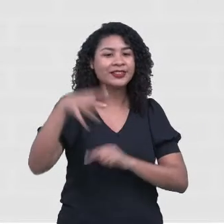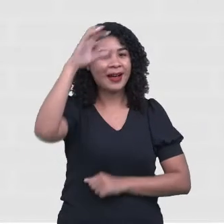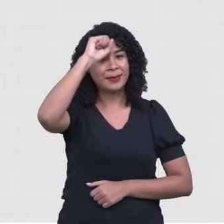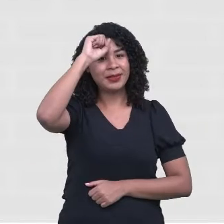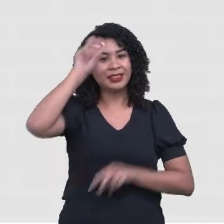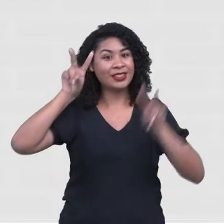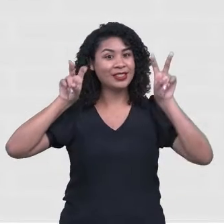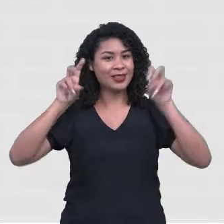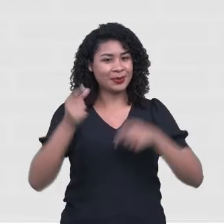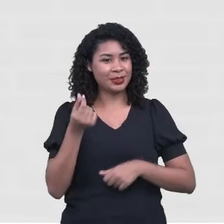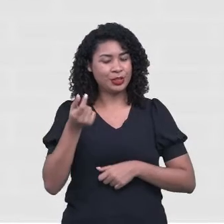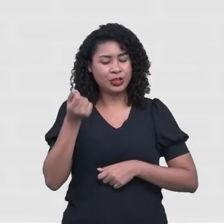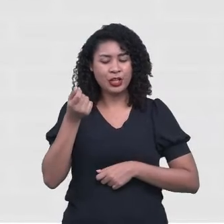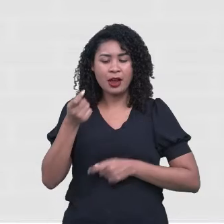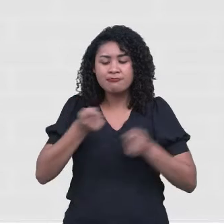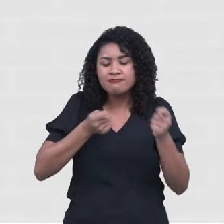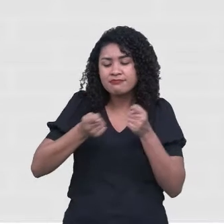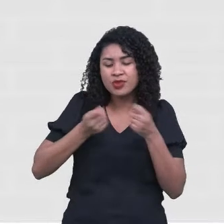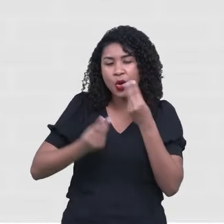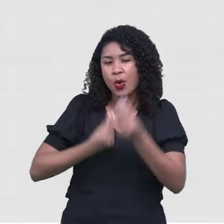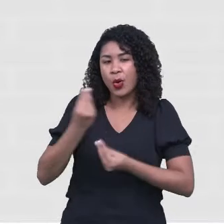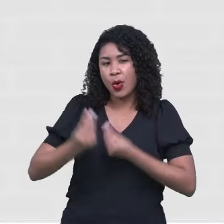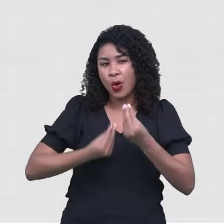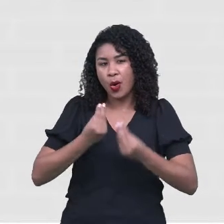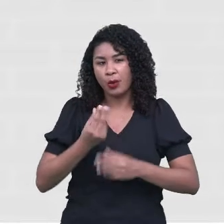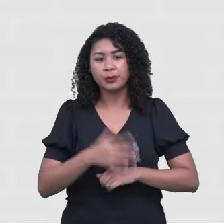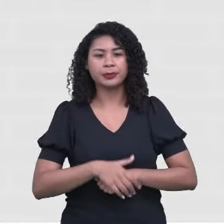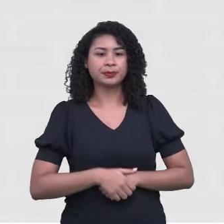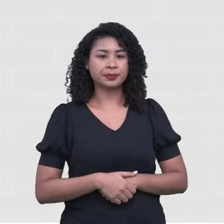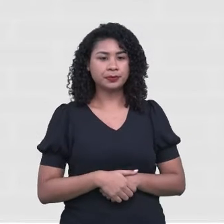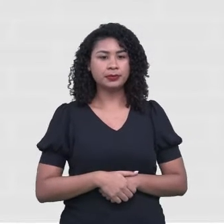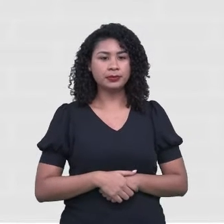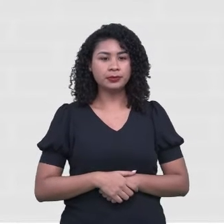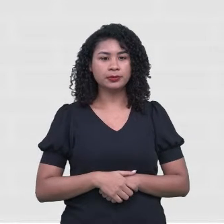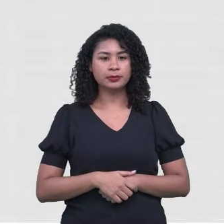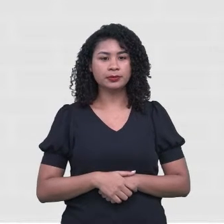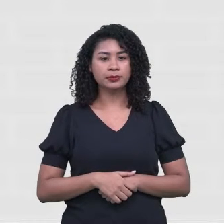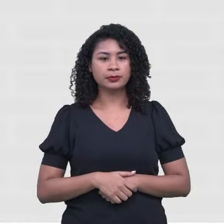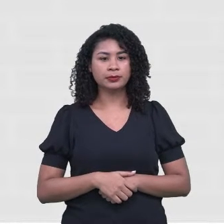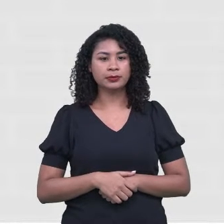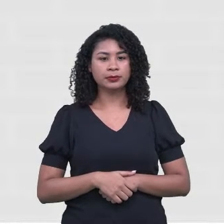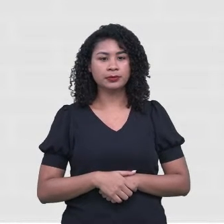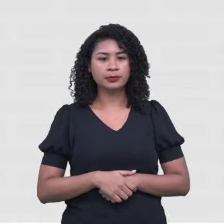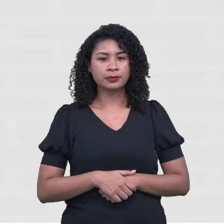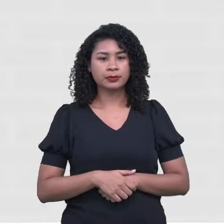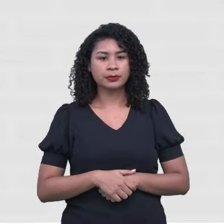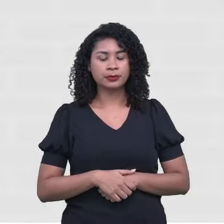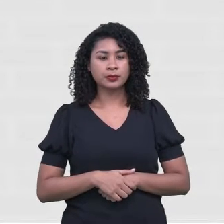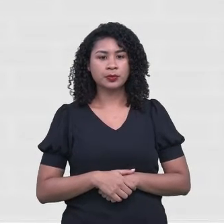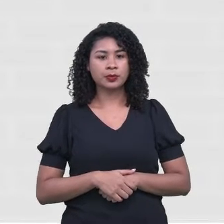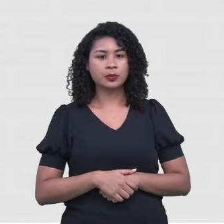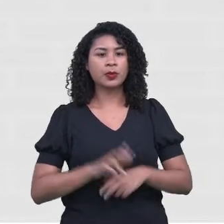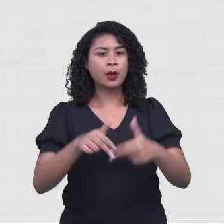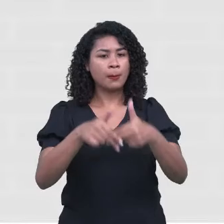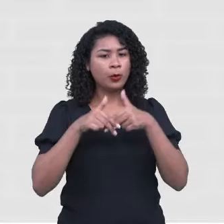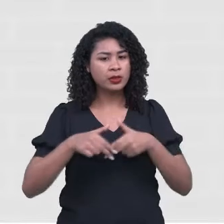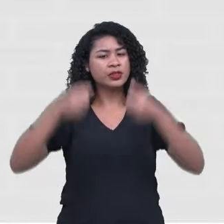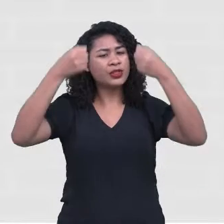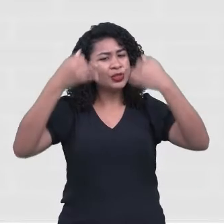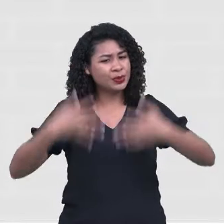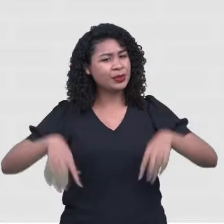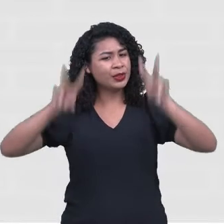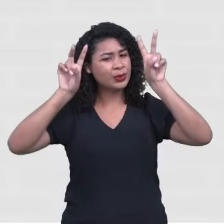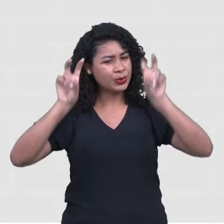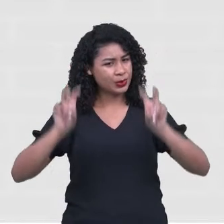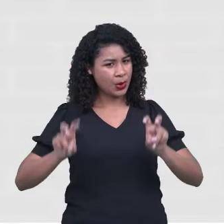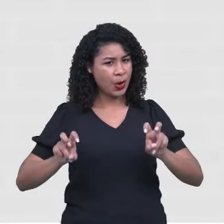A partir daí, eu começo a ver o meu projeto de vida. Então, eu falo tudo isso, né? E a